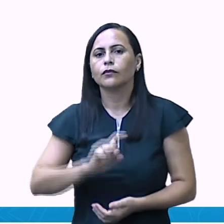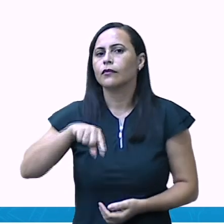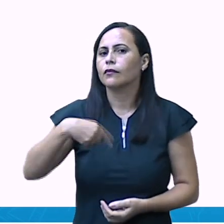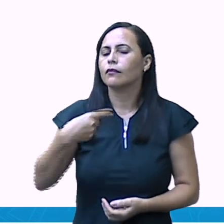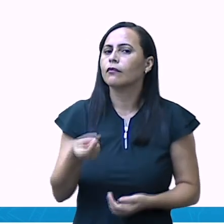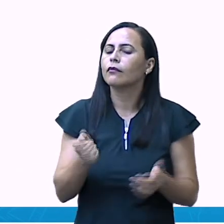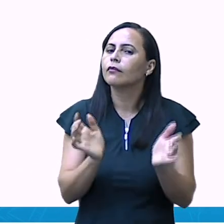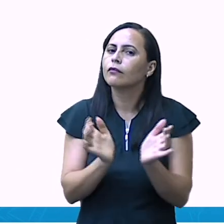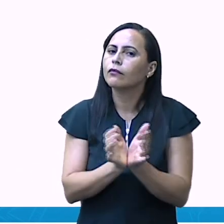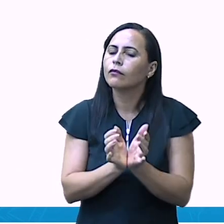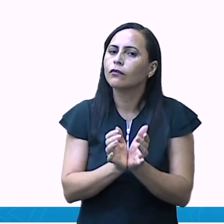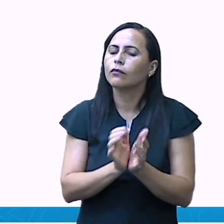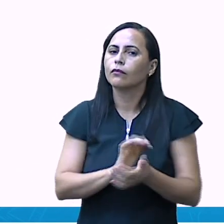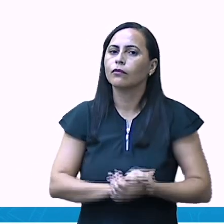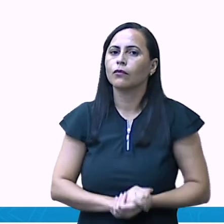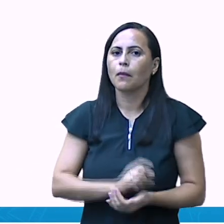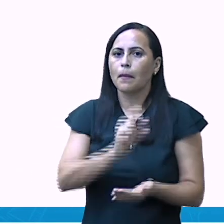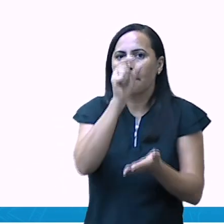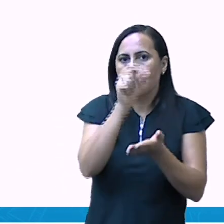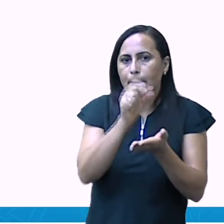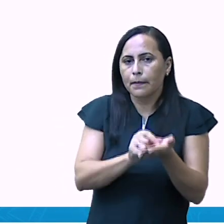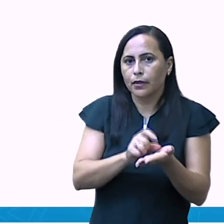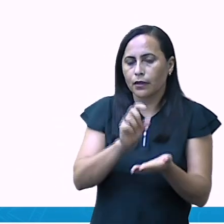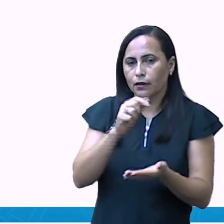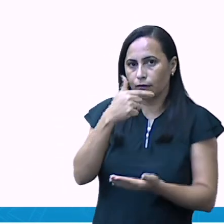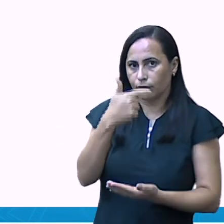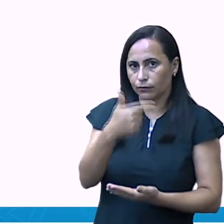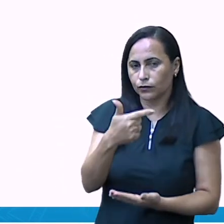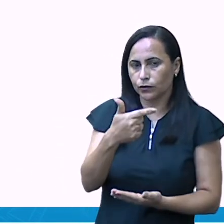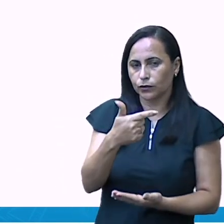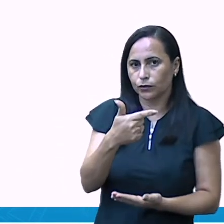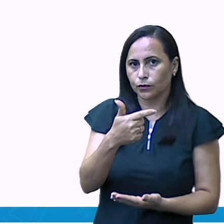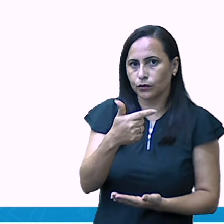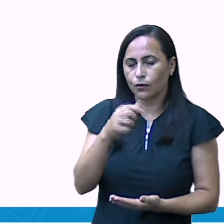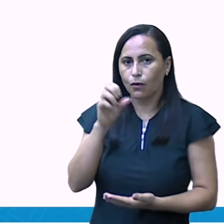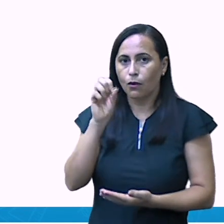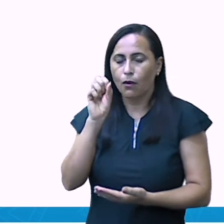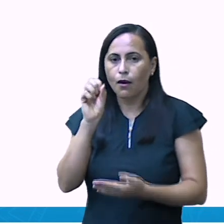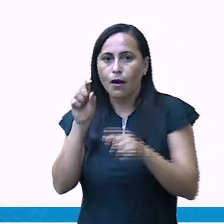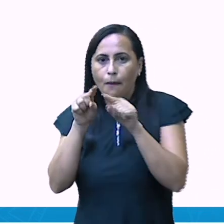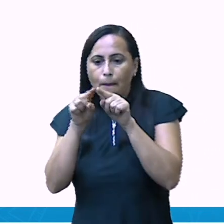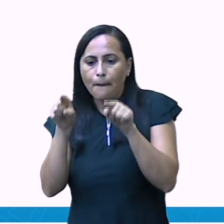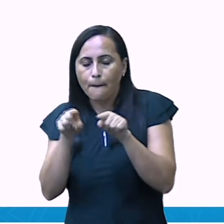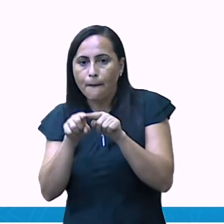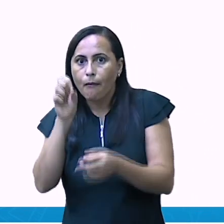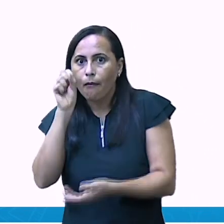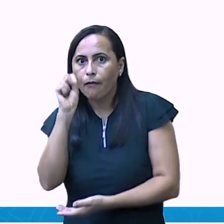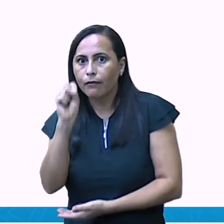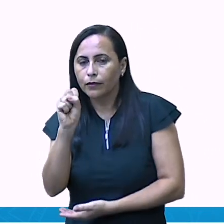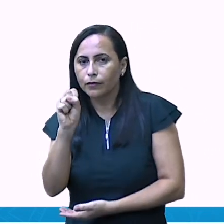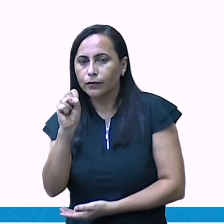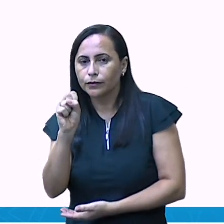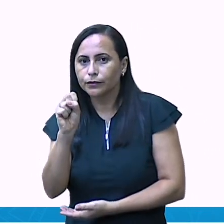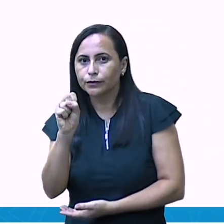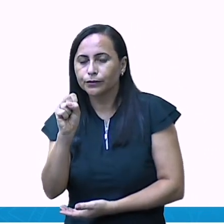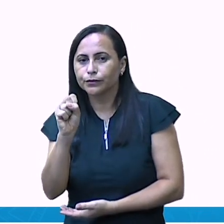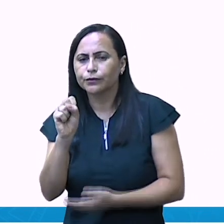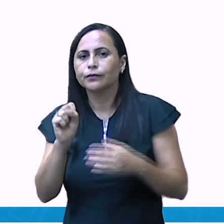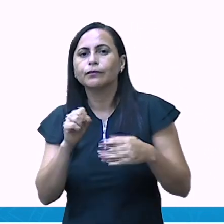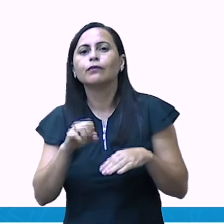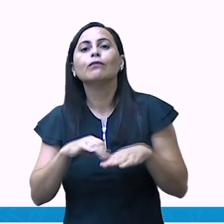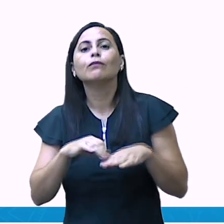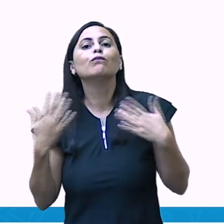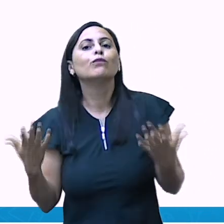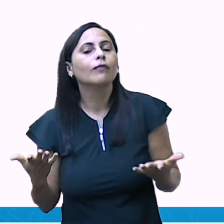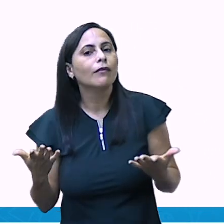grupo. Temos duas barrinhas e oito cubinhos. Duas barrinhas e oito